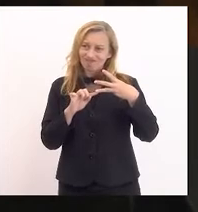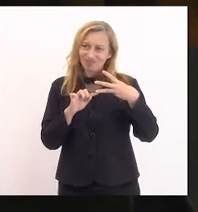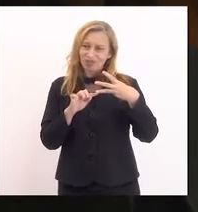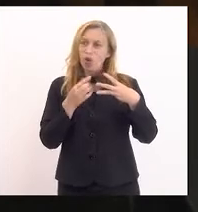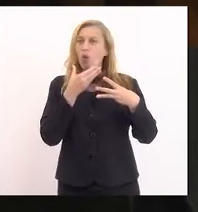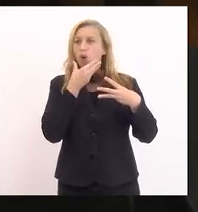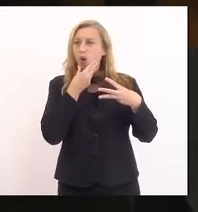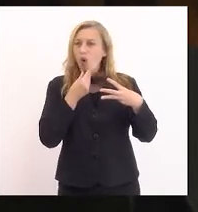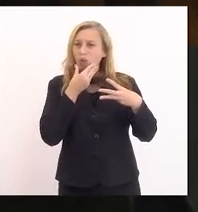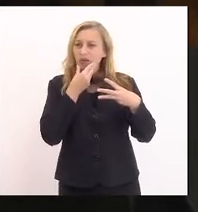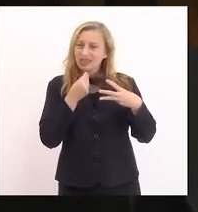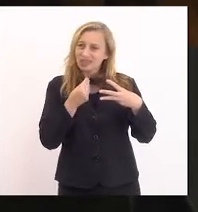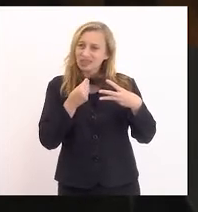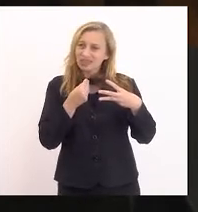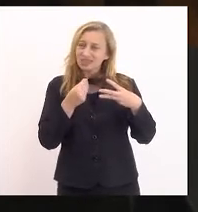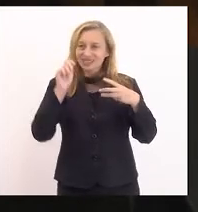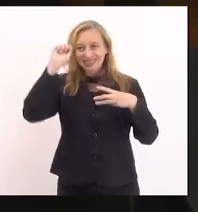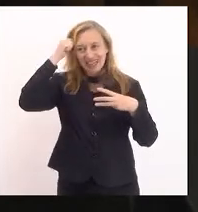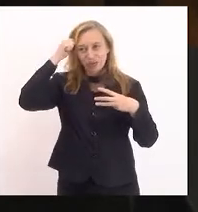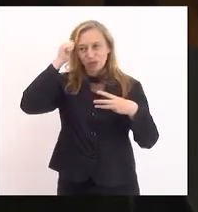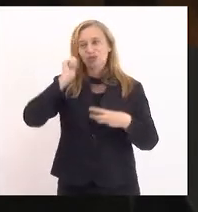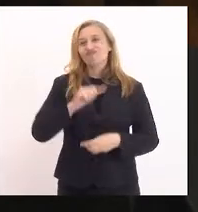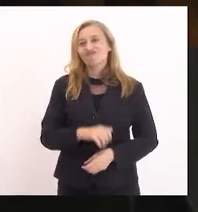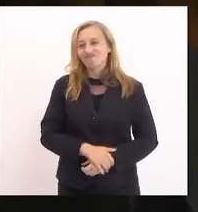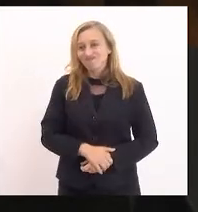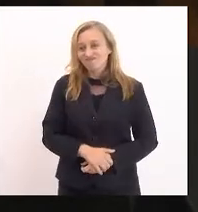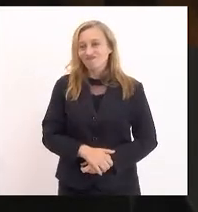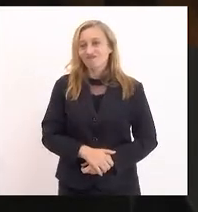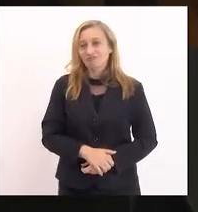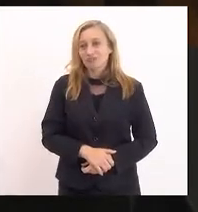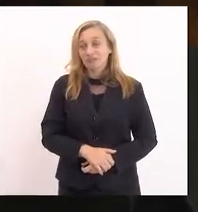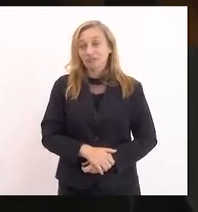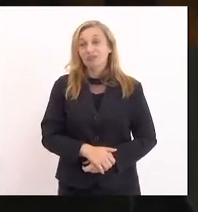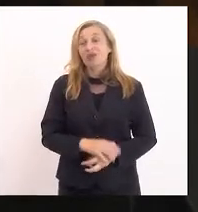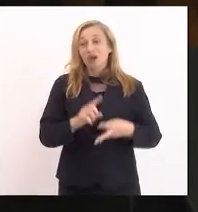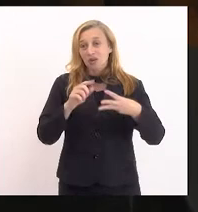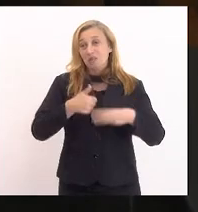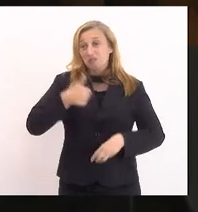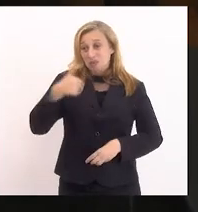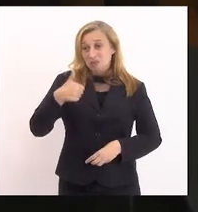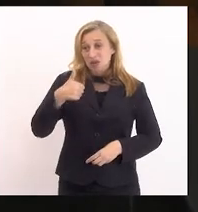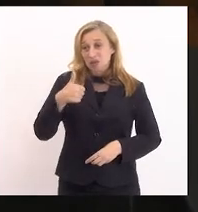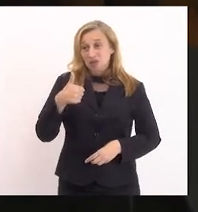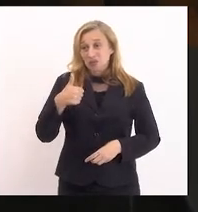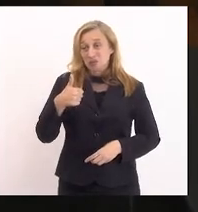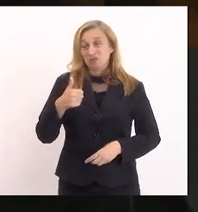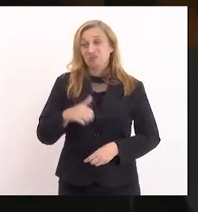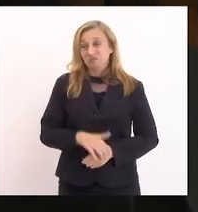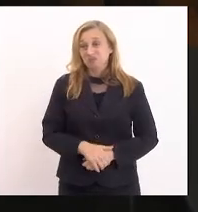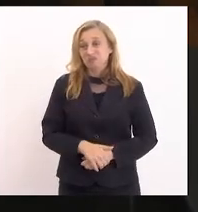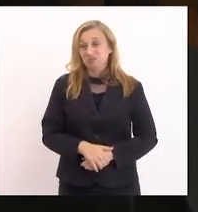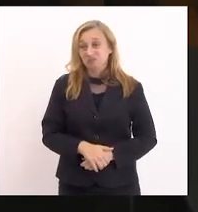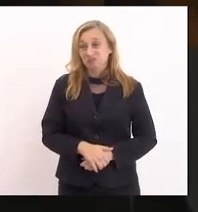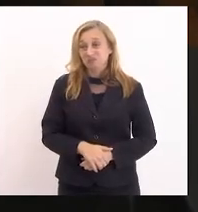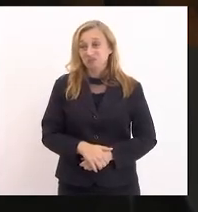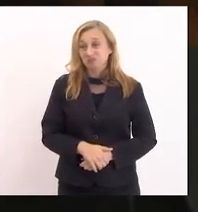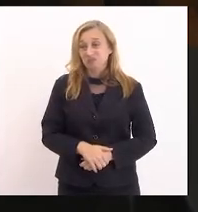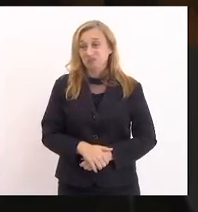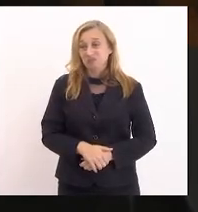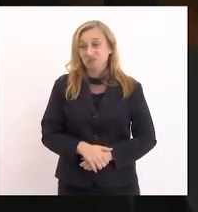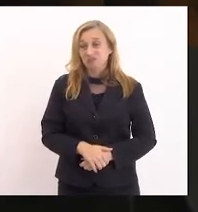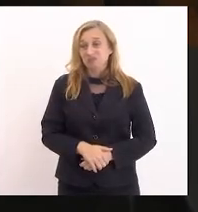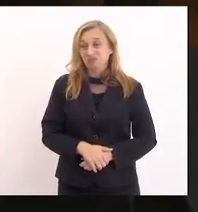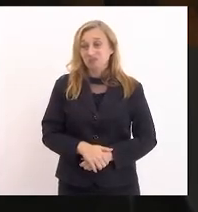homens negros é o primeiro traço comum. E esse traço comum, infelizmente, entre